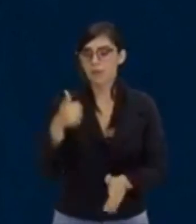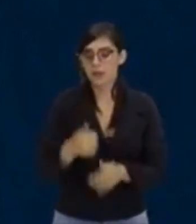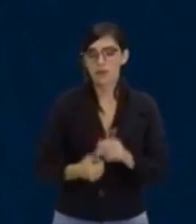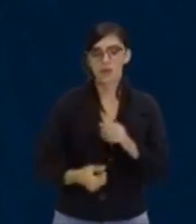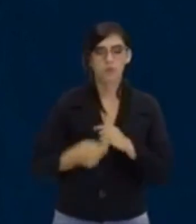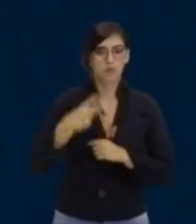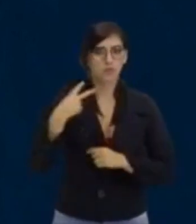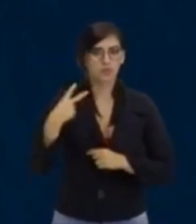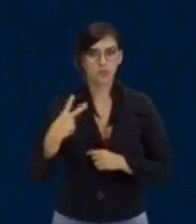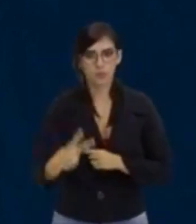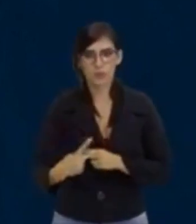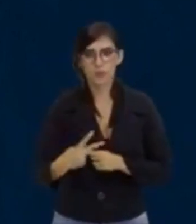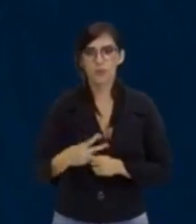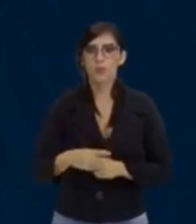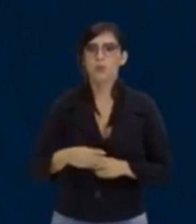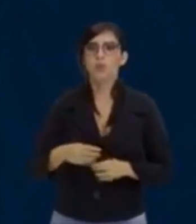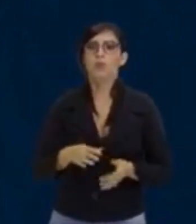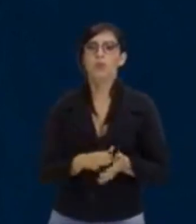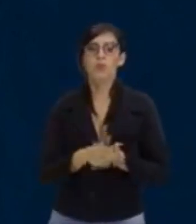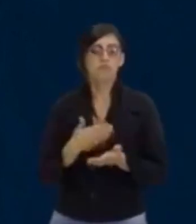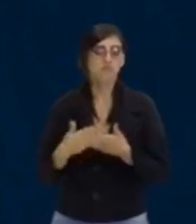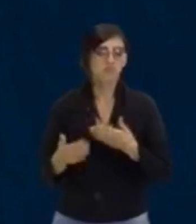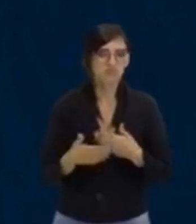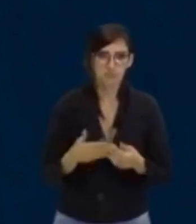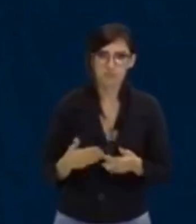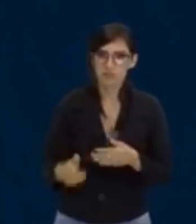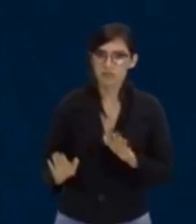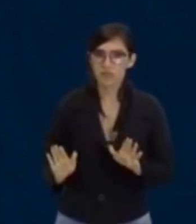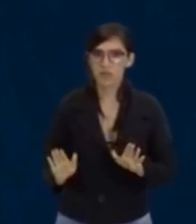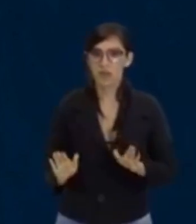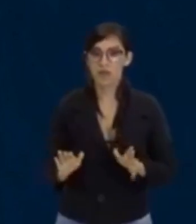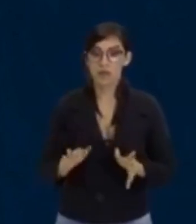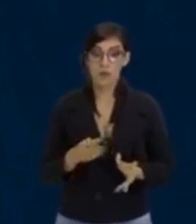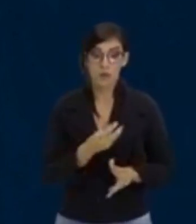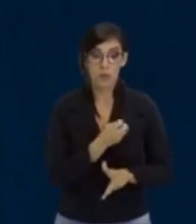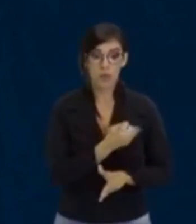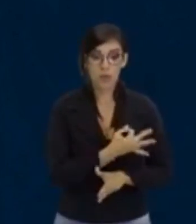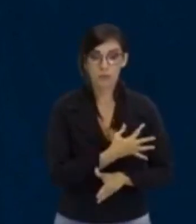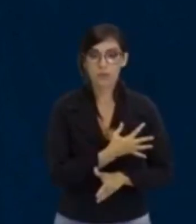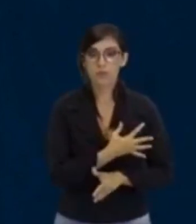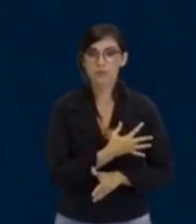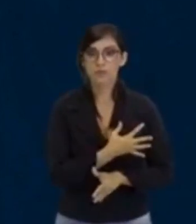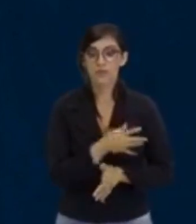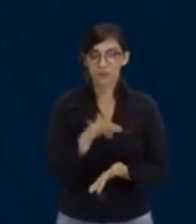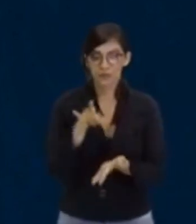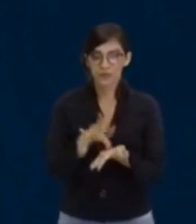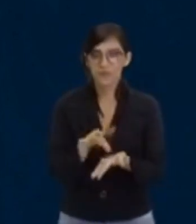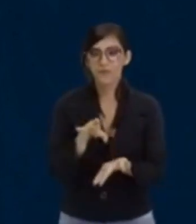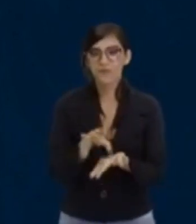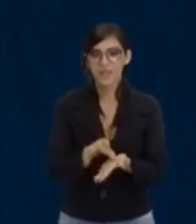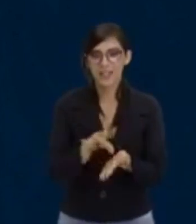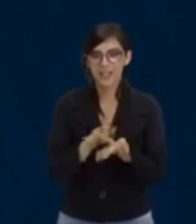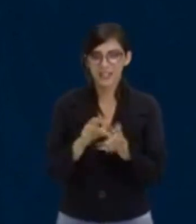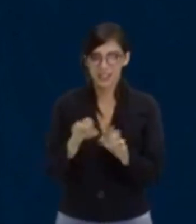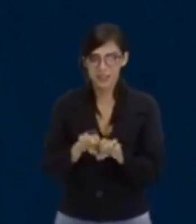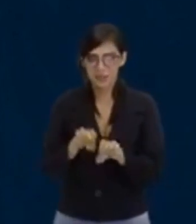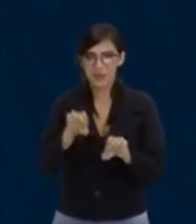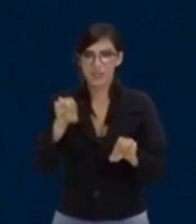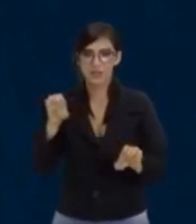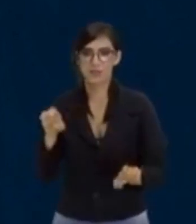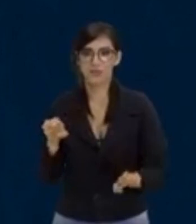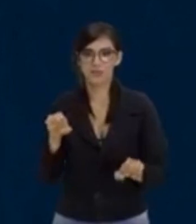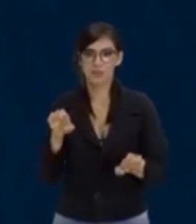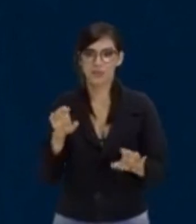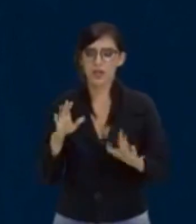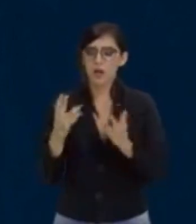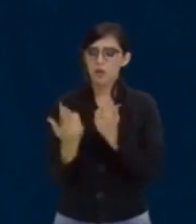grau, décimo grau. São valores que tornam aquela equação verdadeira, ou seja, que validam a igualdade.